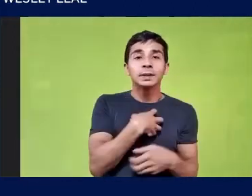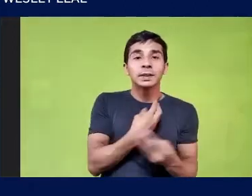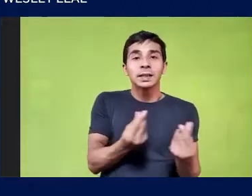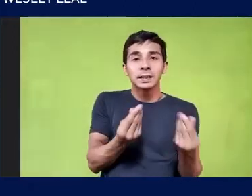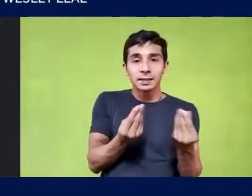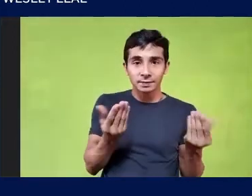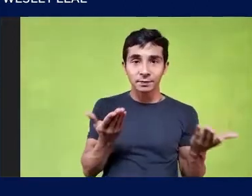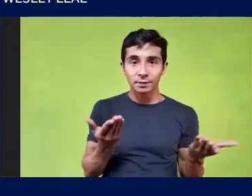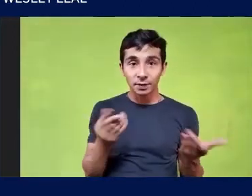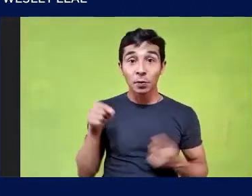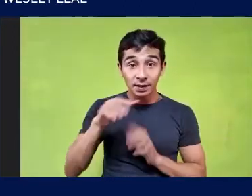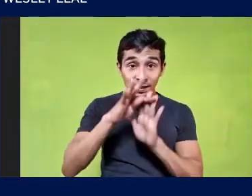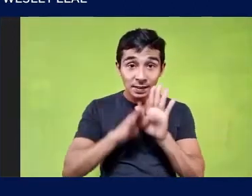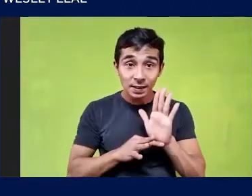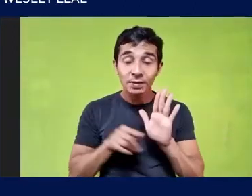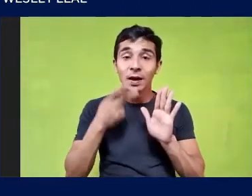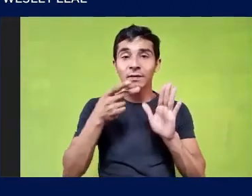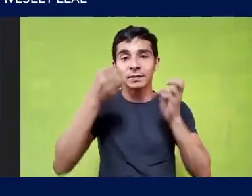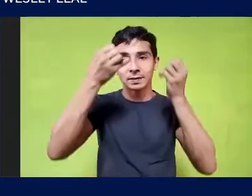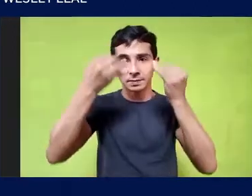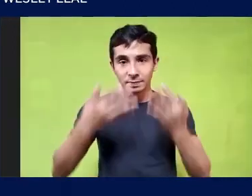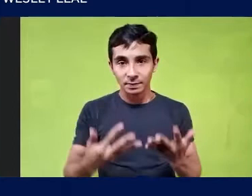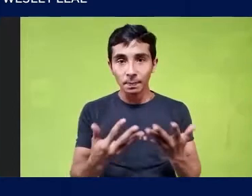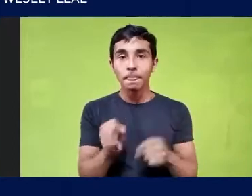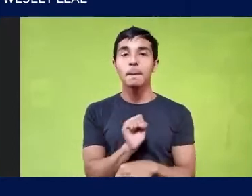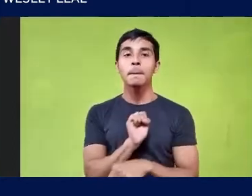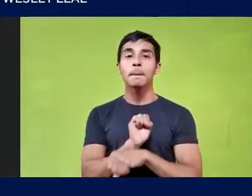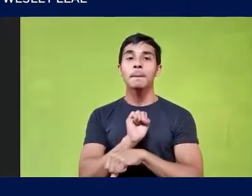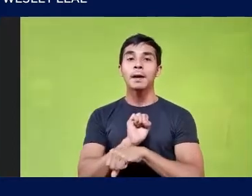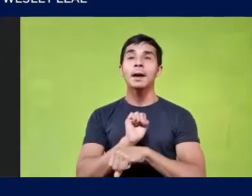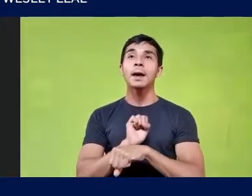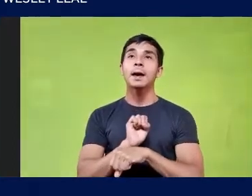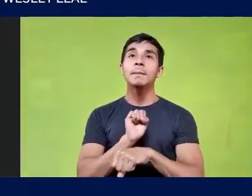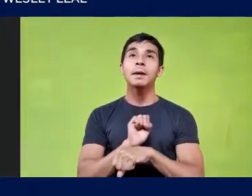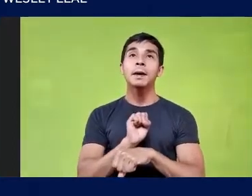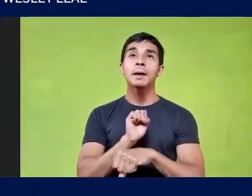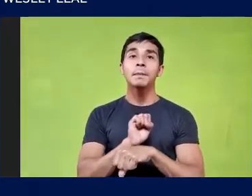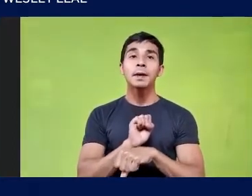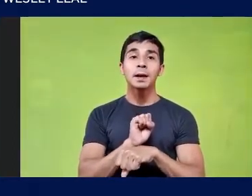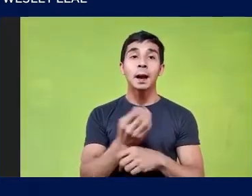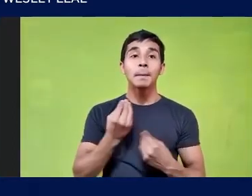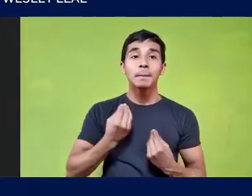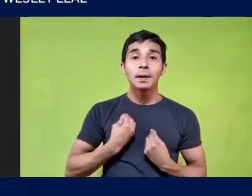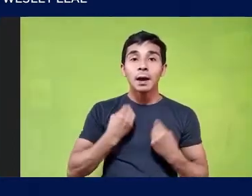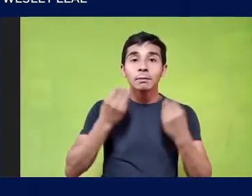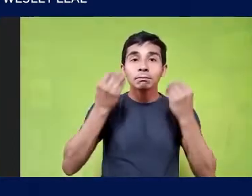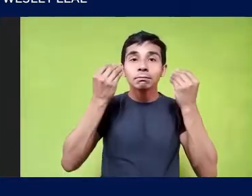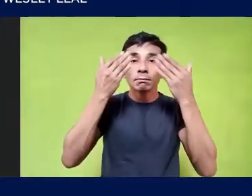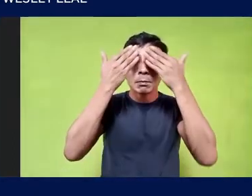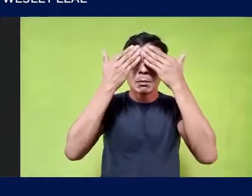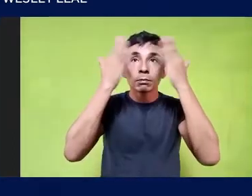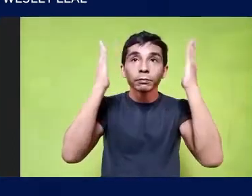dizendo Mas a espera Pode de repente Fazer um Pode fazer um Uma abertura